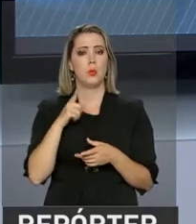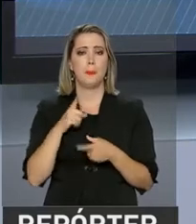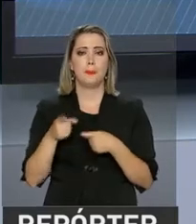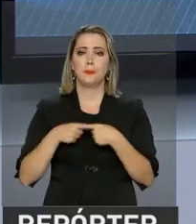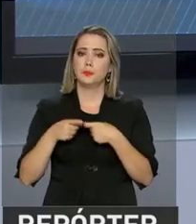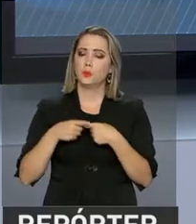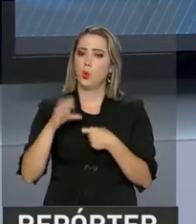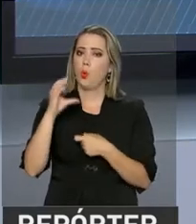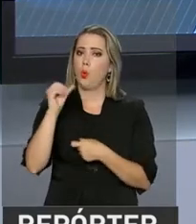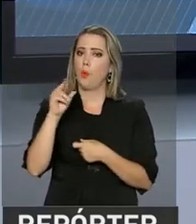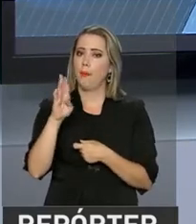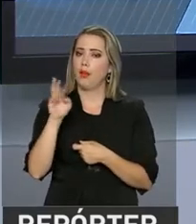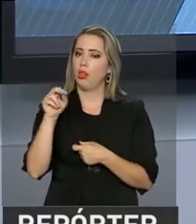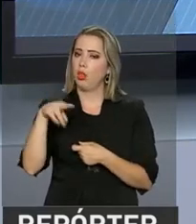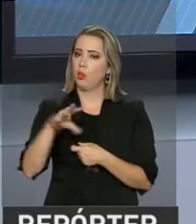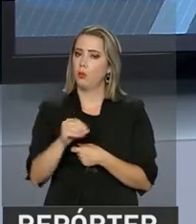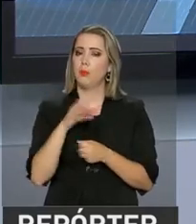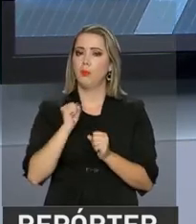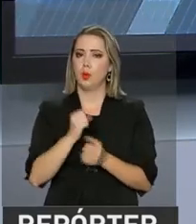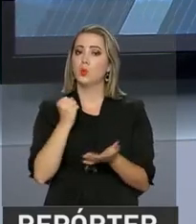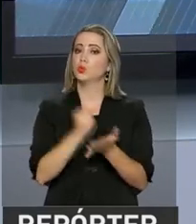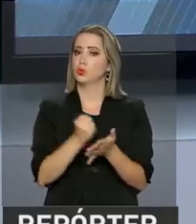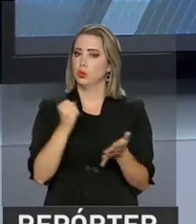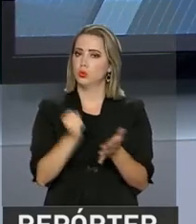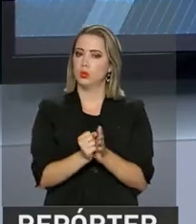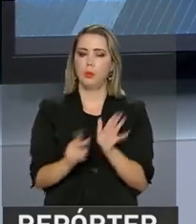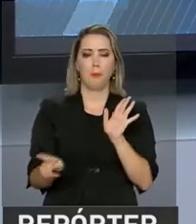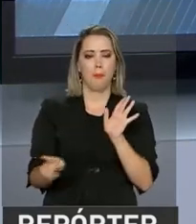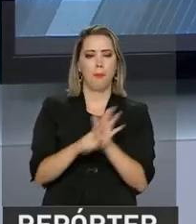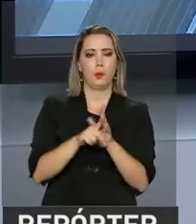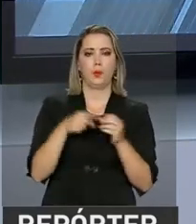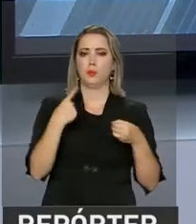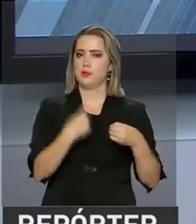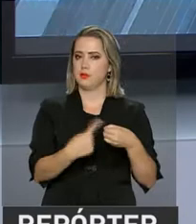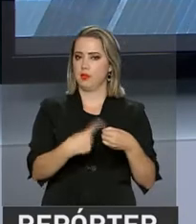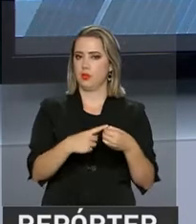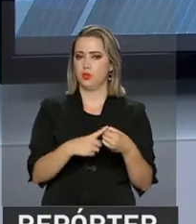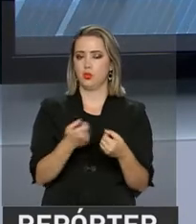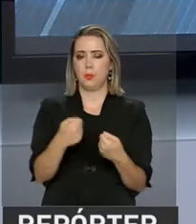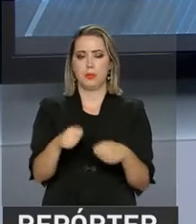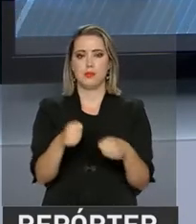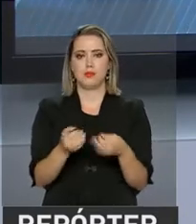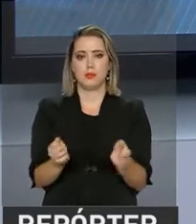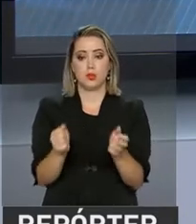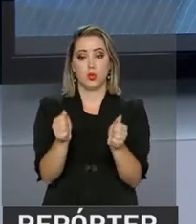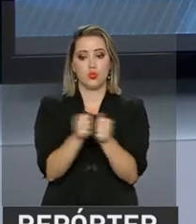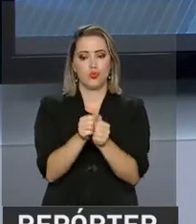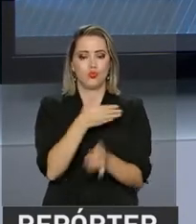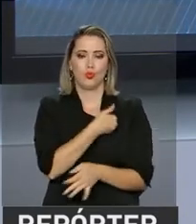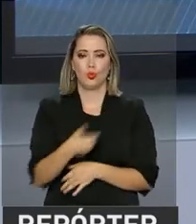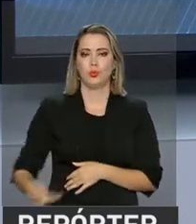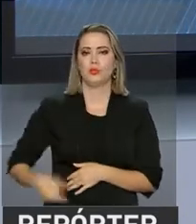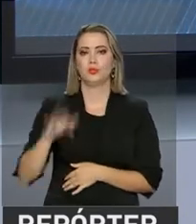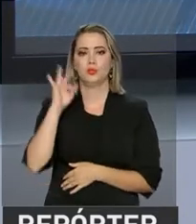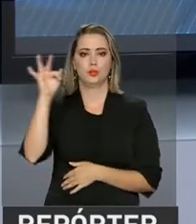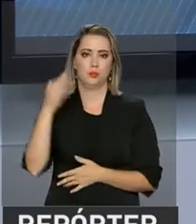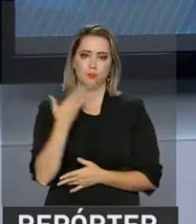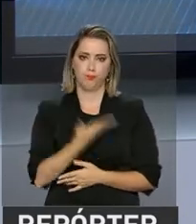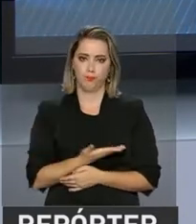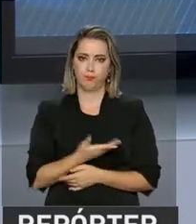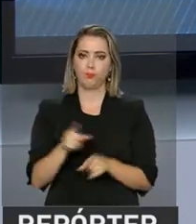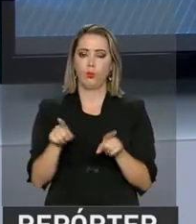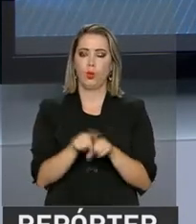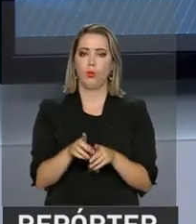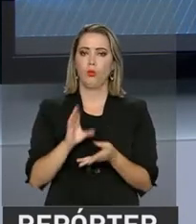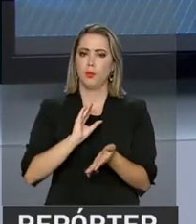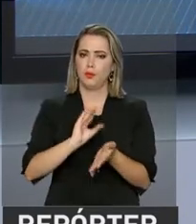de que médicos cubanos poderão ser contratados diretamente pelos municípios, sem a participação do Ministério da Saúde. O Ministério